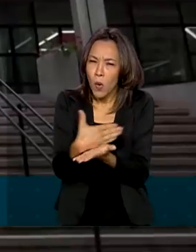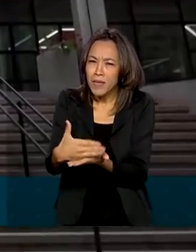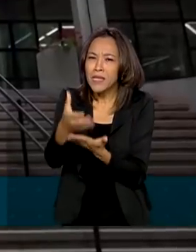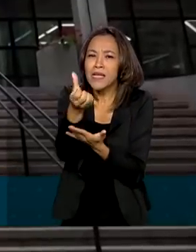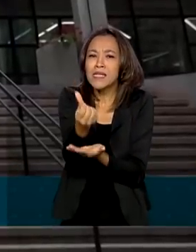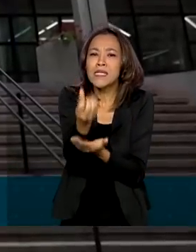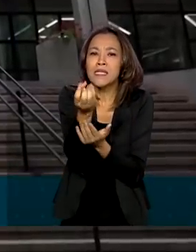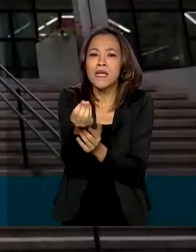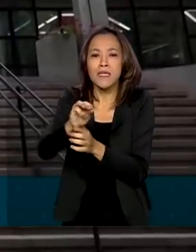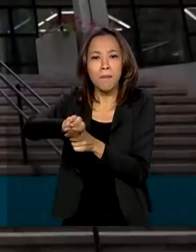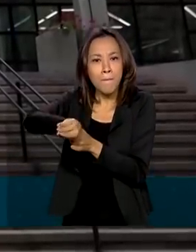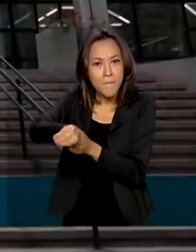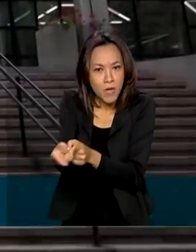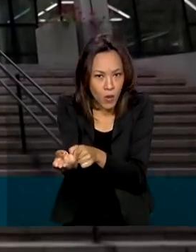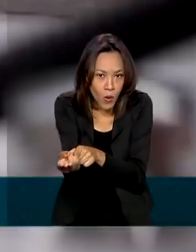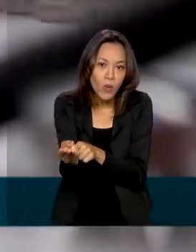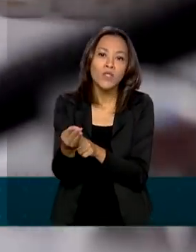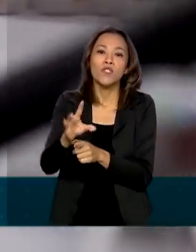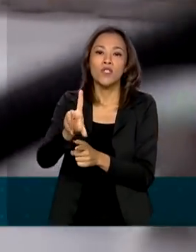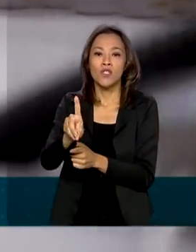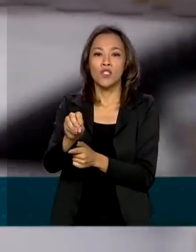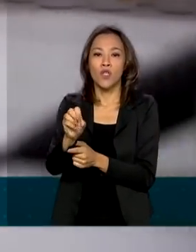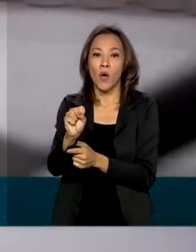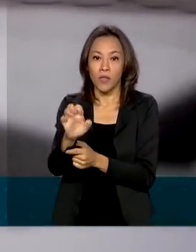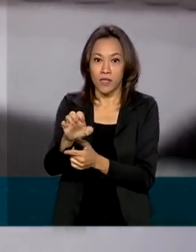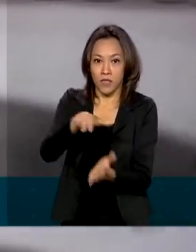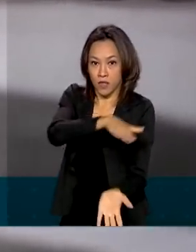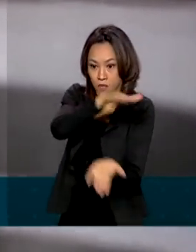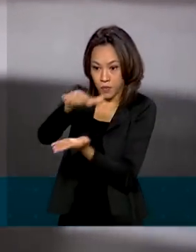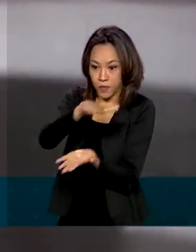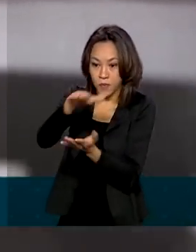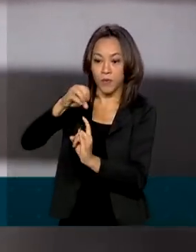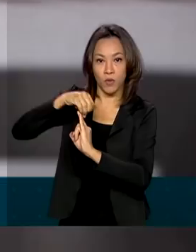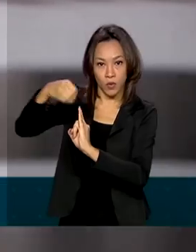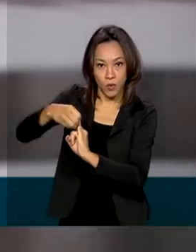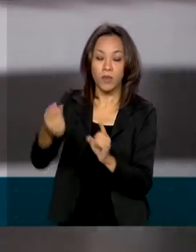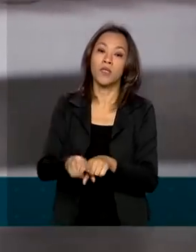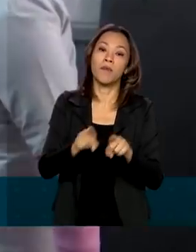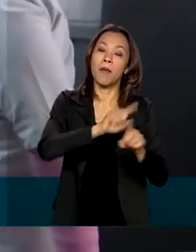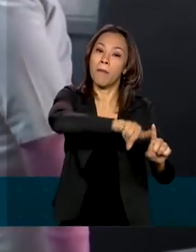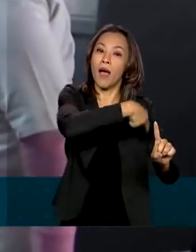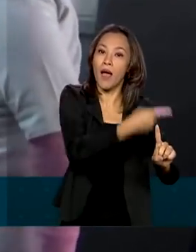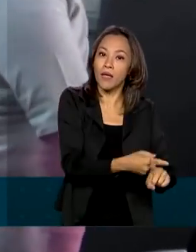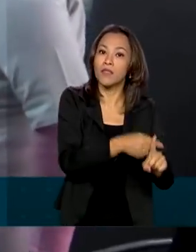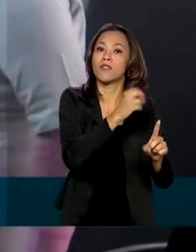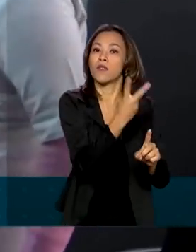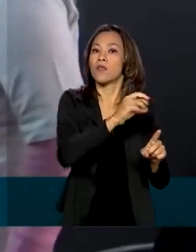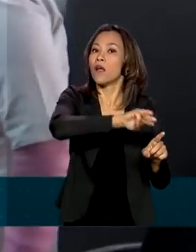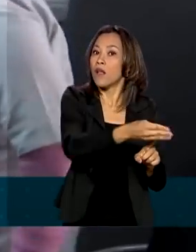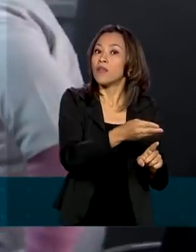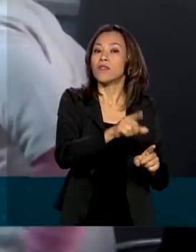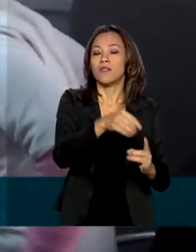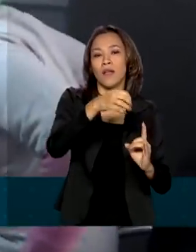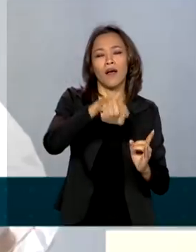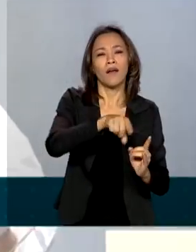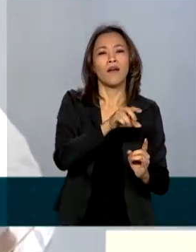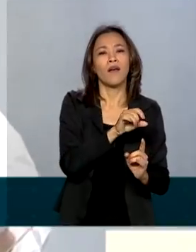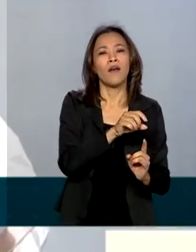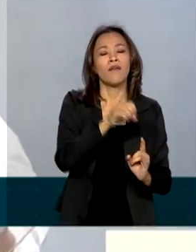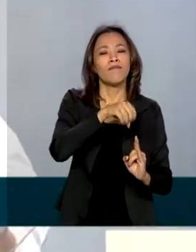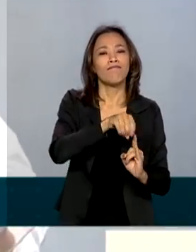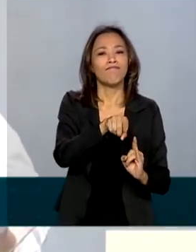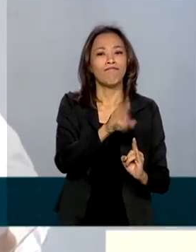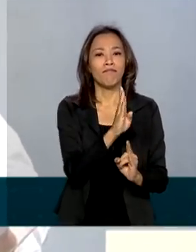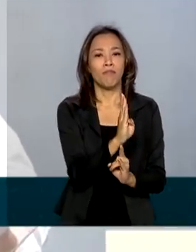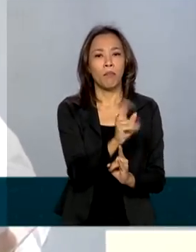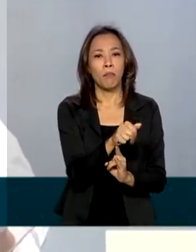doses de vacinas do Instituto Butantan e mais 2 milhões de doses da Fiocruz que devem ser importadas da Índia. Todos